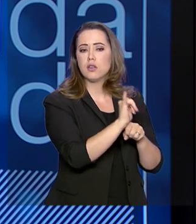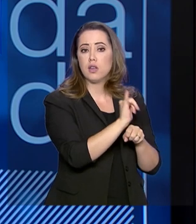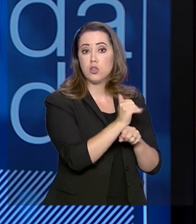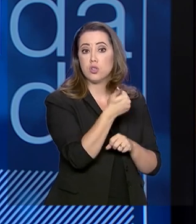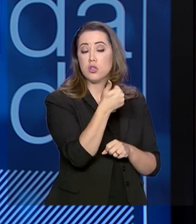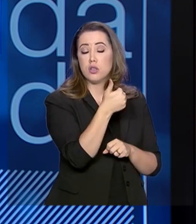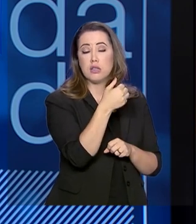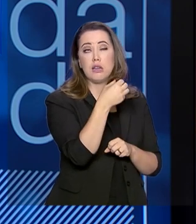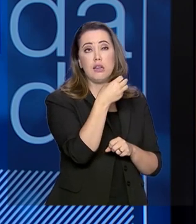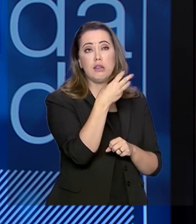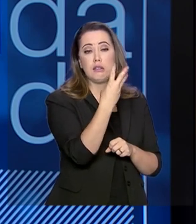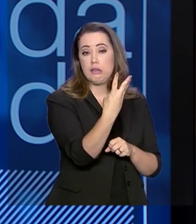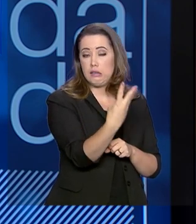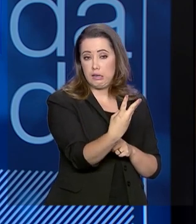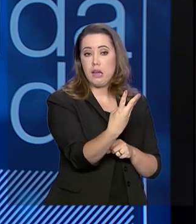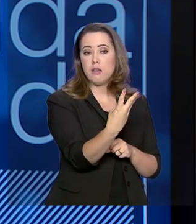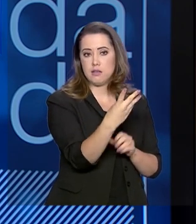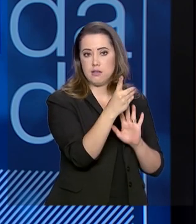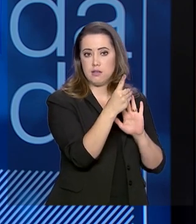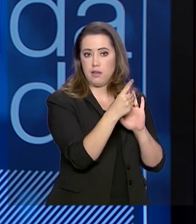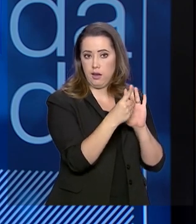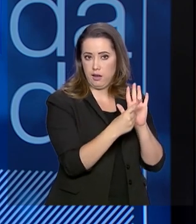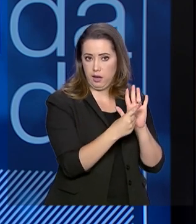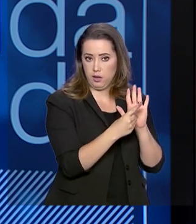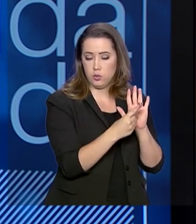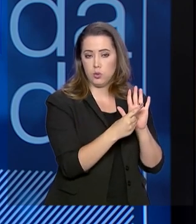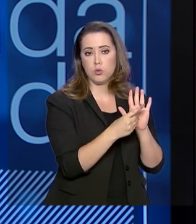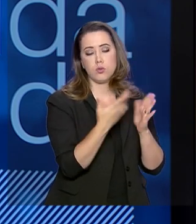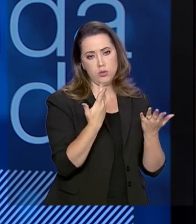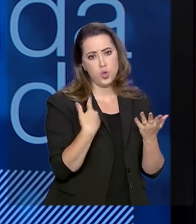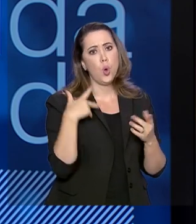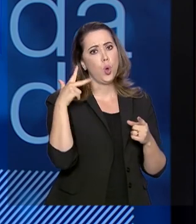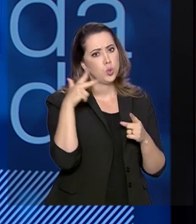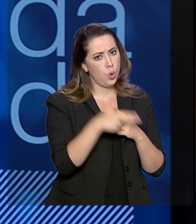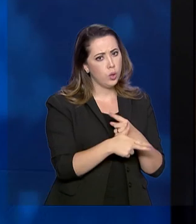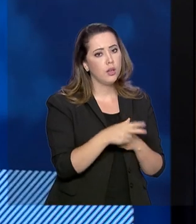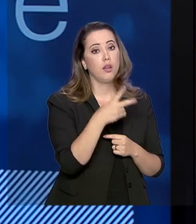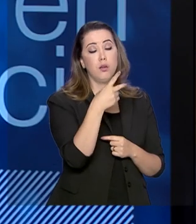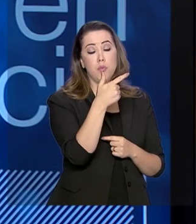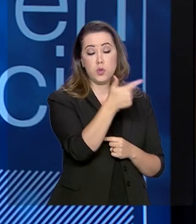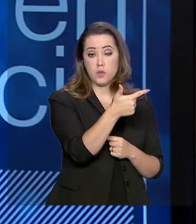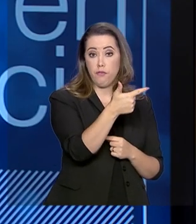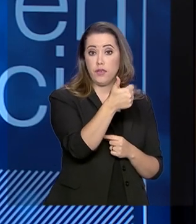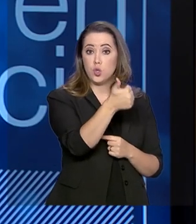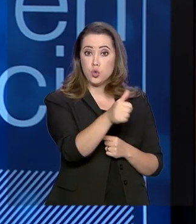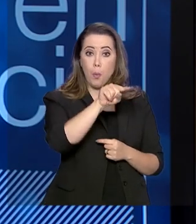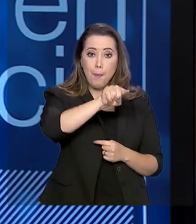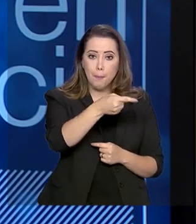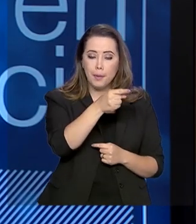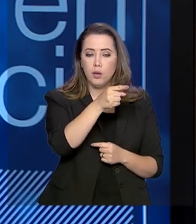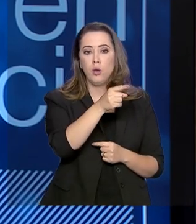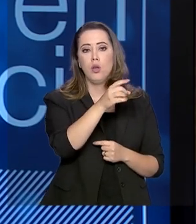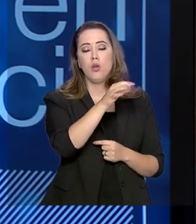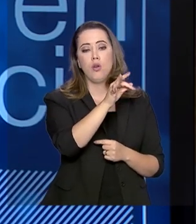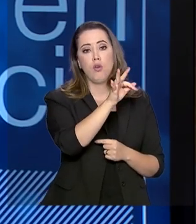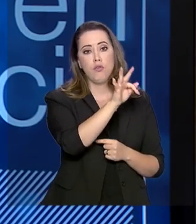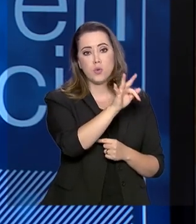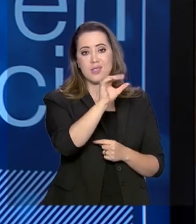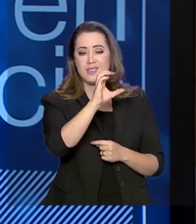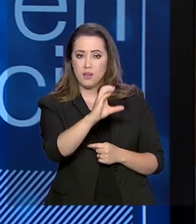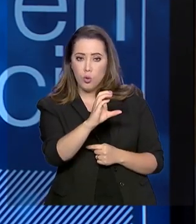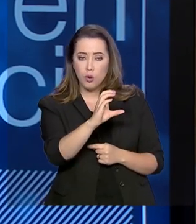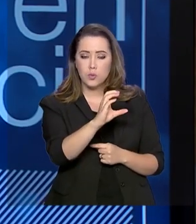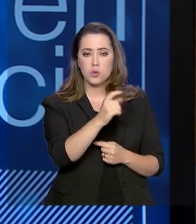100 dias de governo. Fizemos um corte de 21 mil cargos e funções comissionadas. Nós estabelecemos critérios para a